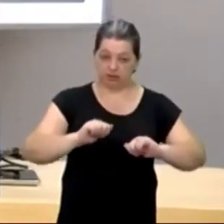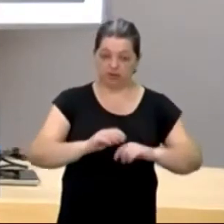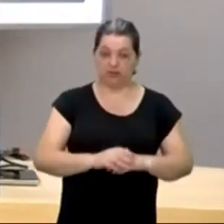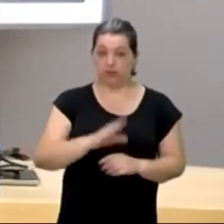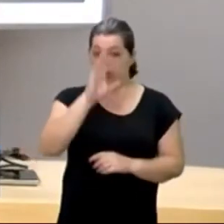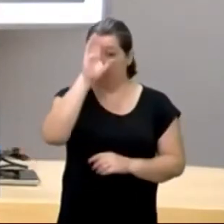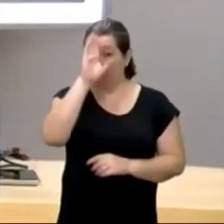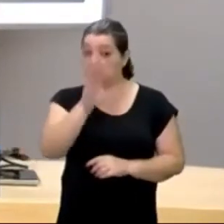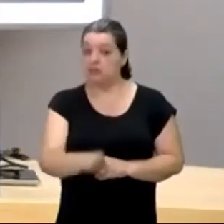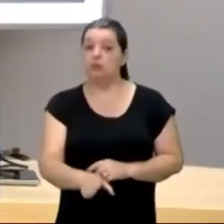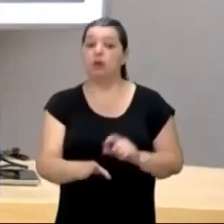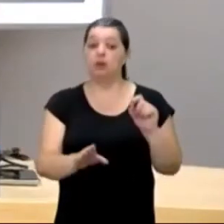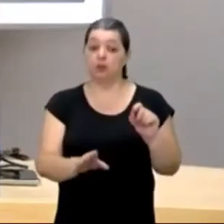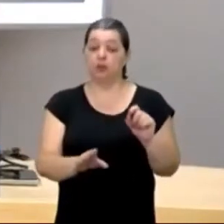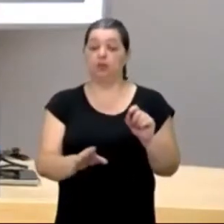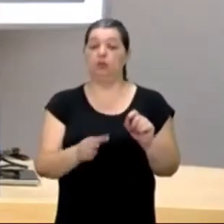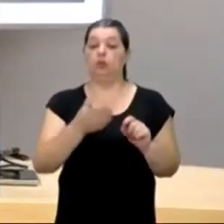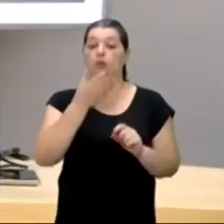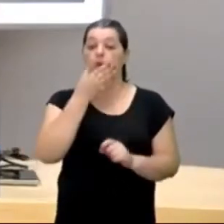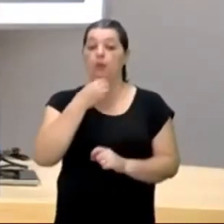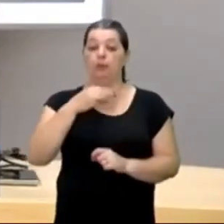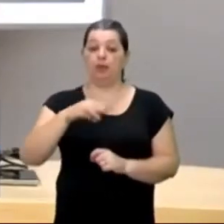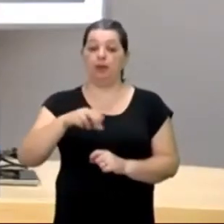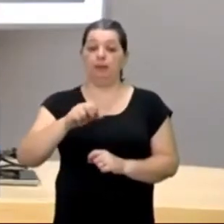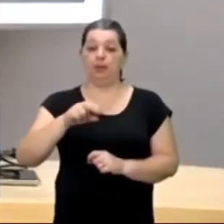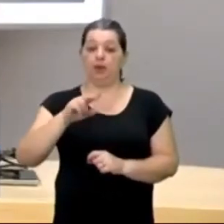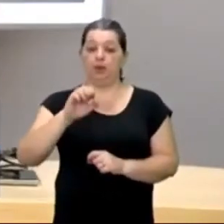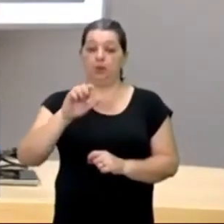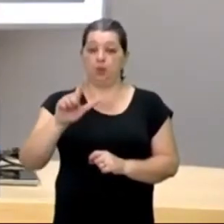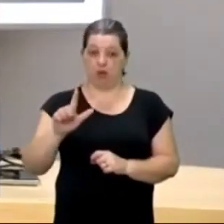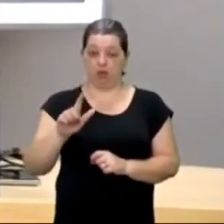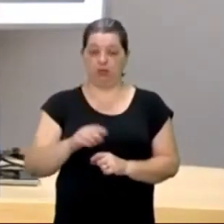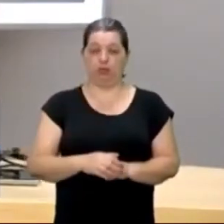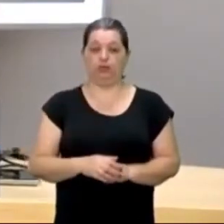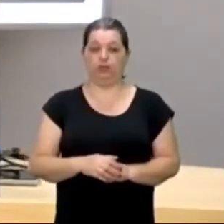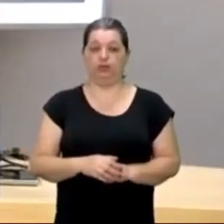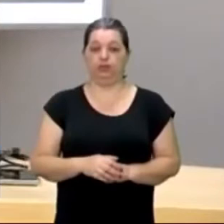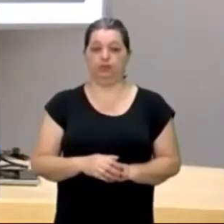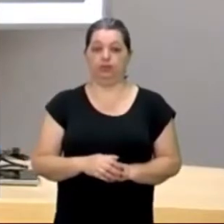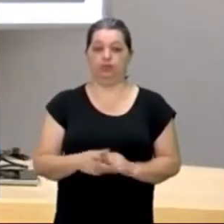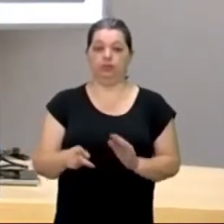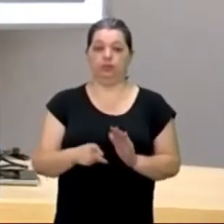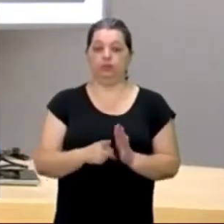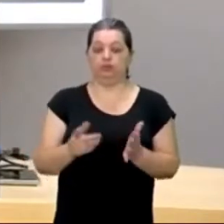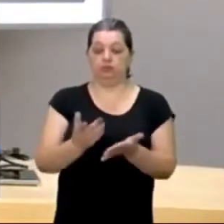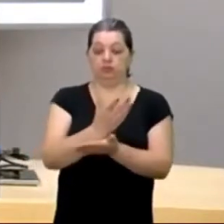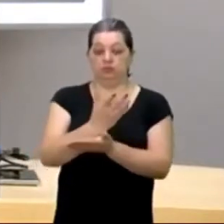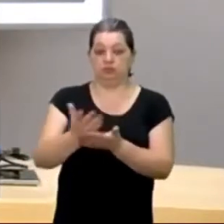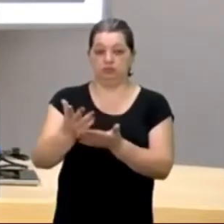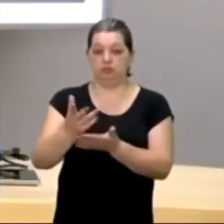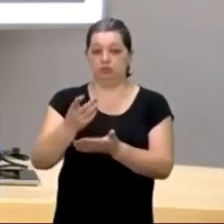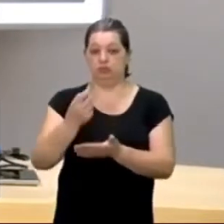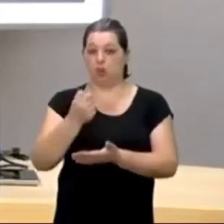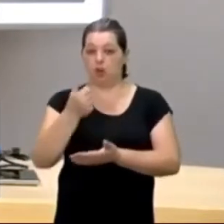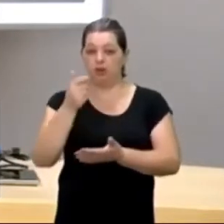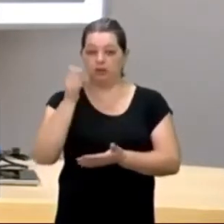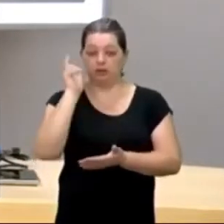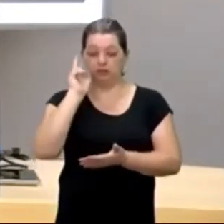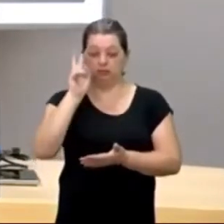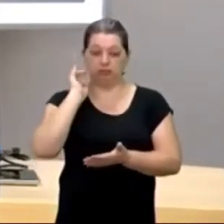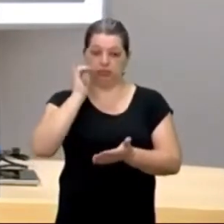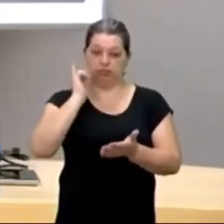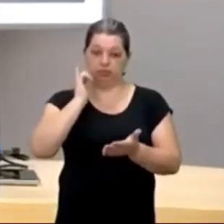é um, chamado, Manuel Perna, e esse Manuel Perna, ele vai dividir, quase, narração do livro inteiro, com esse